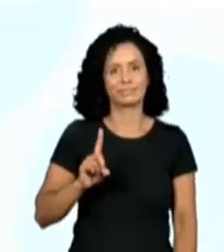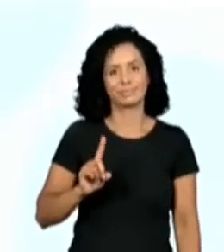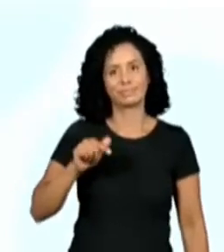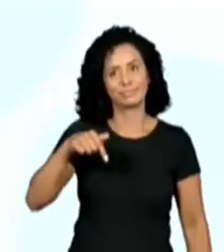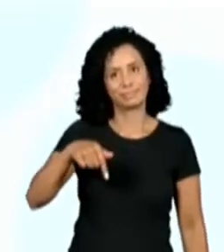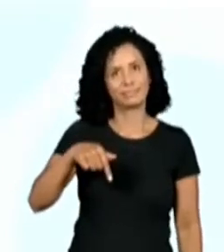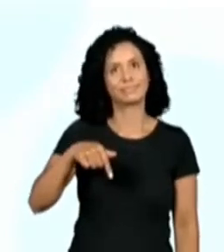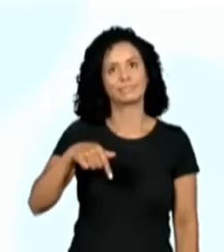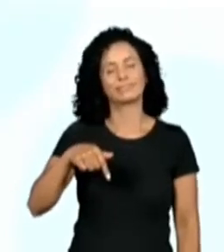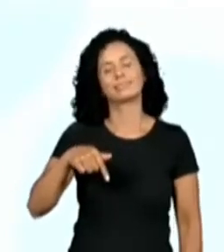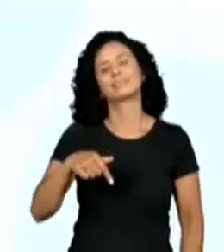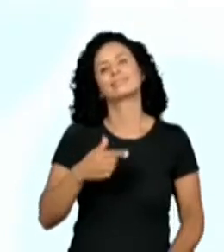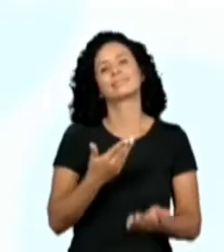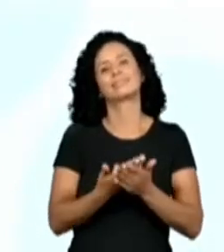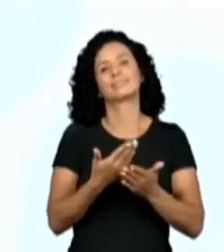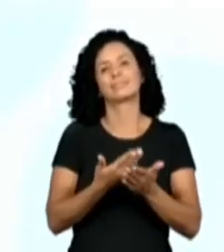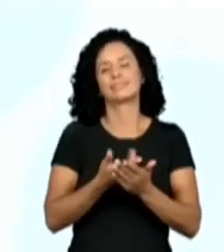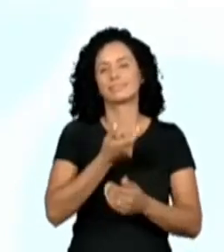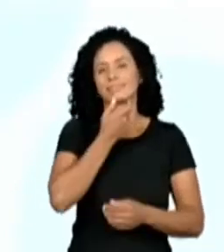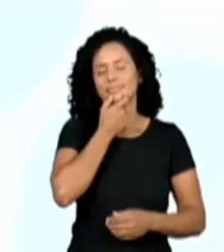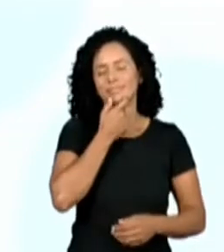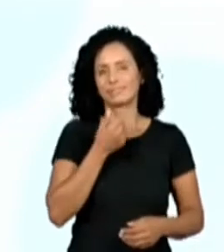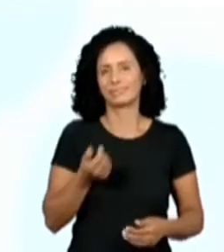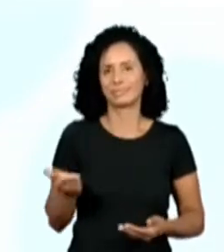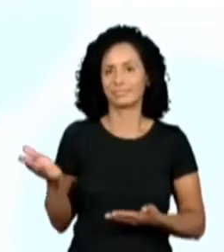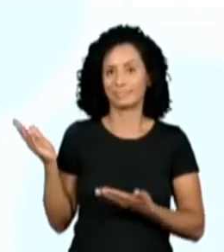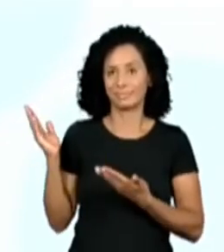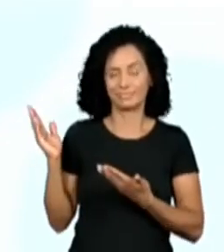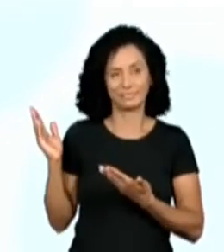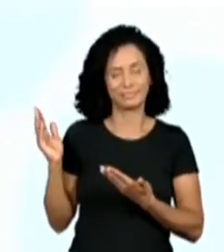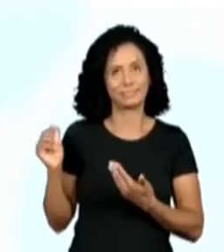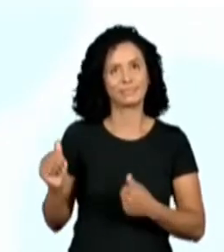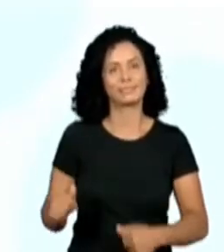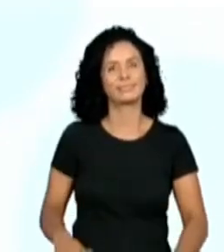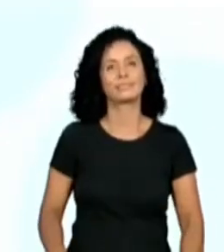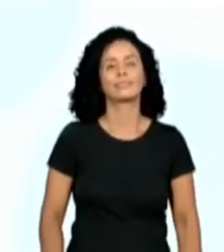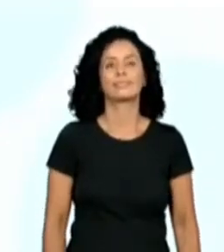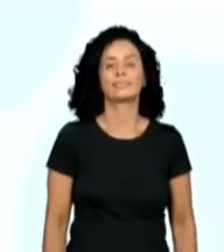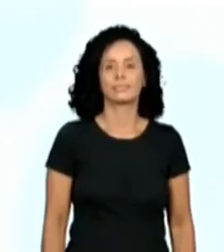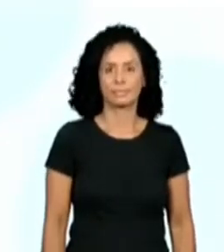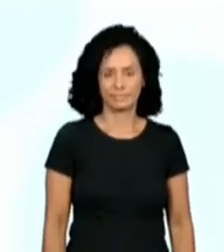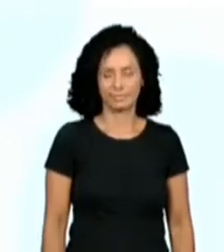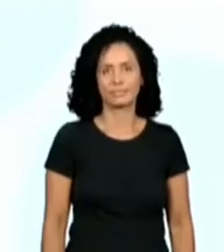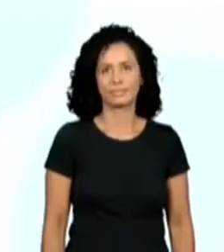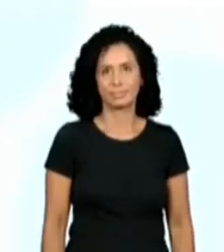à nossa 17ª aula de inglês.